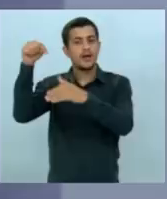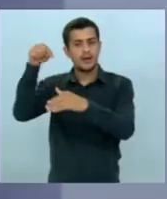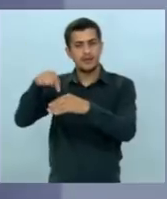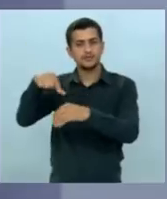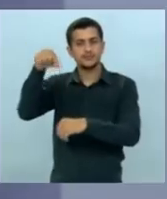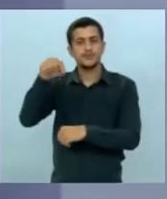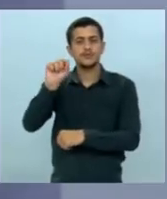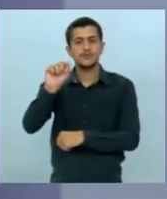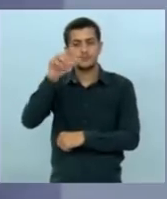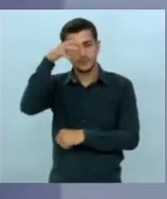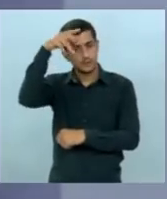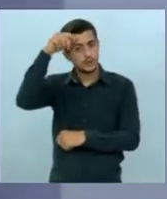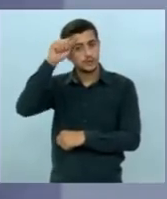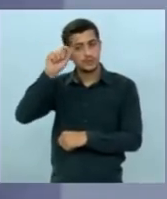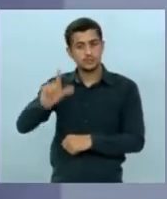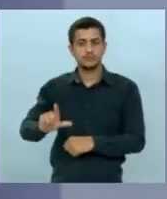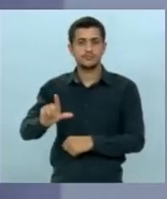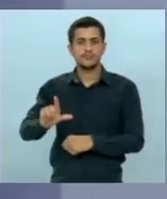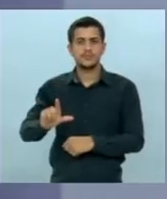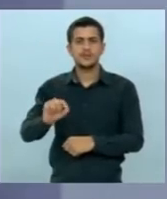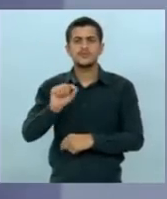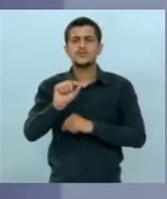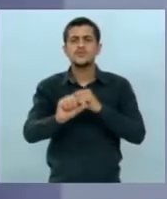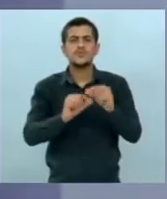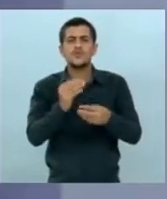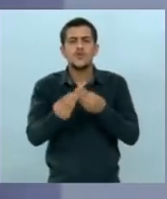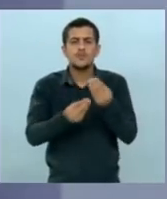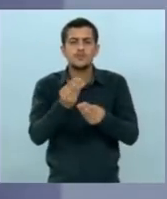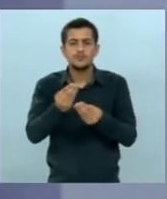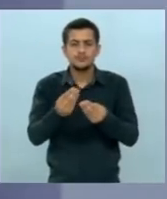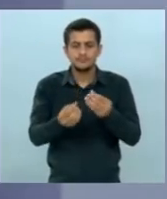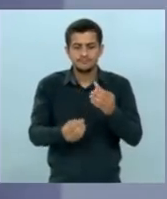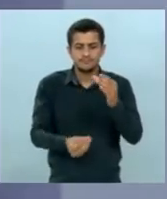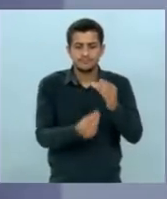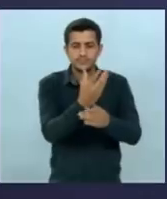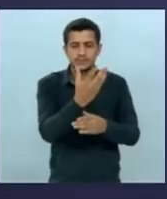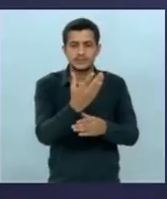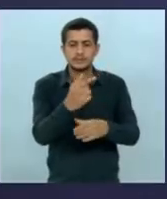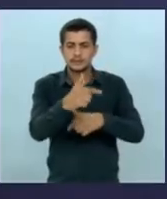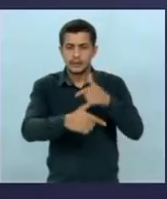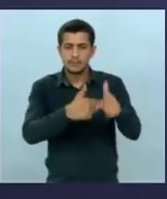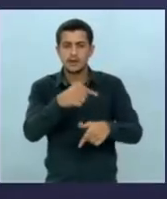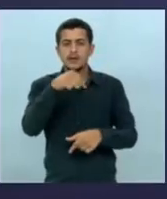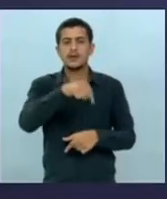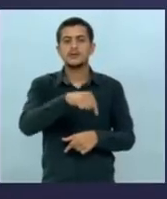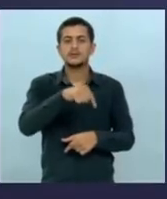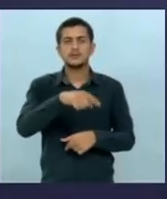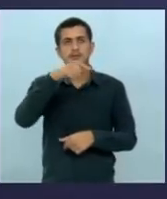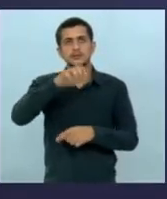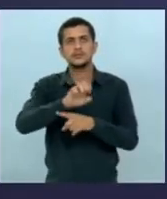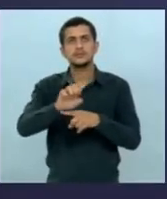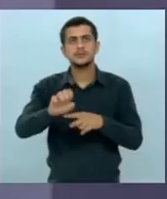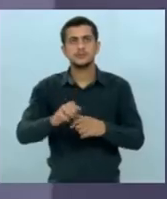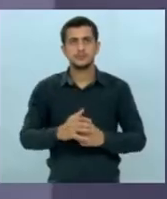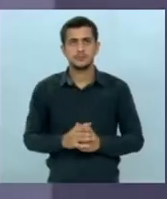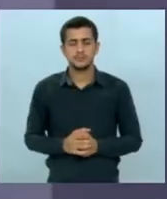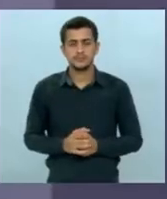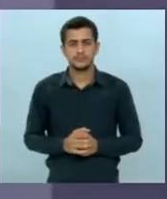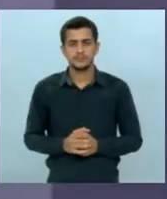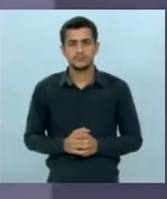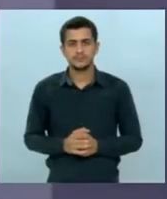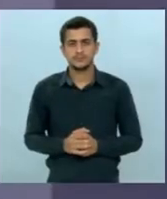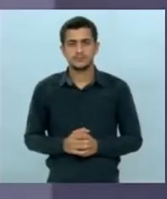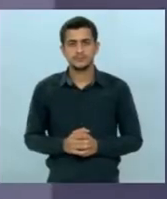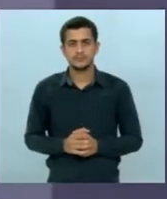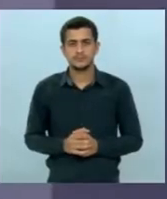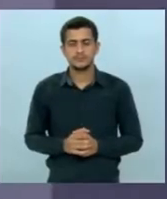o que mais você faria para gerar empregos aqui no estado? O senhor tem 1 minuto e 30 para a resposta desemprego